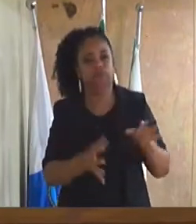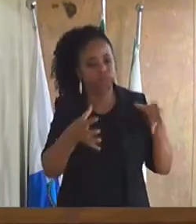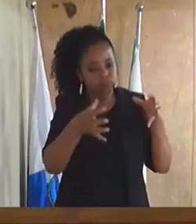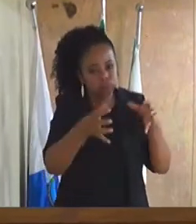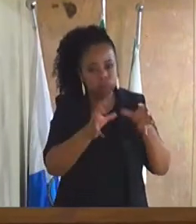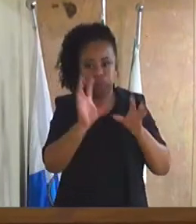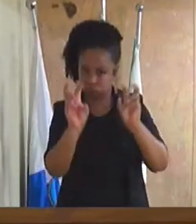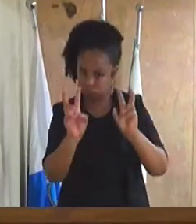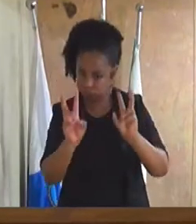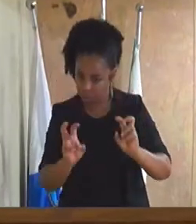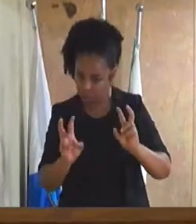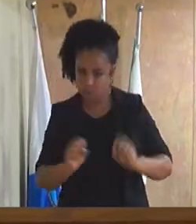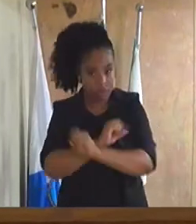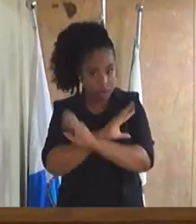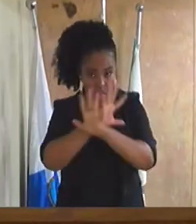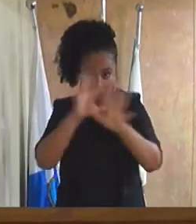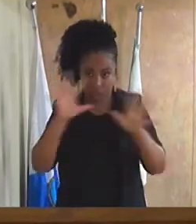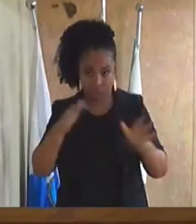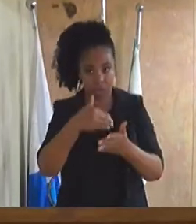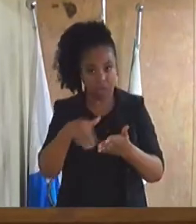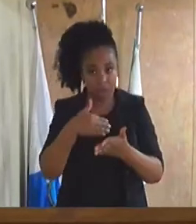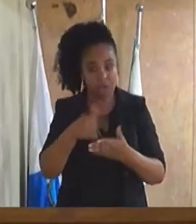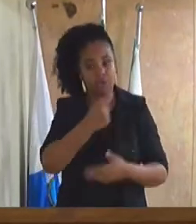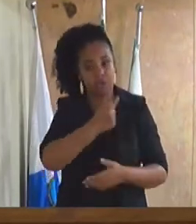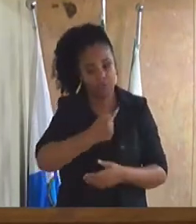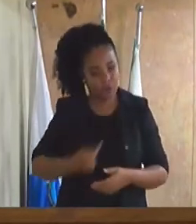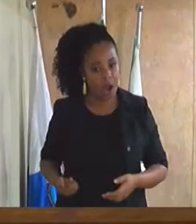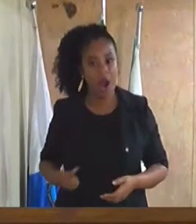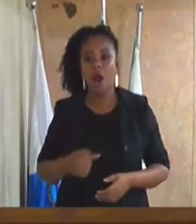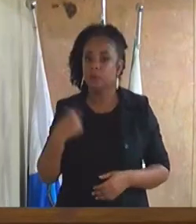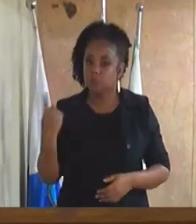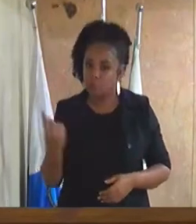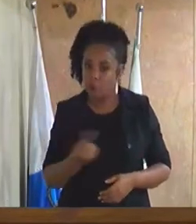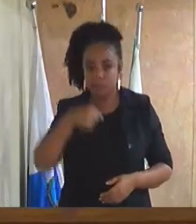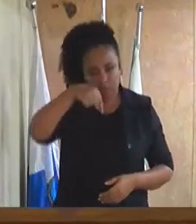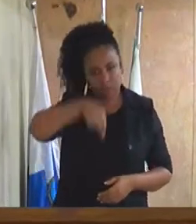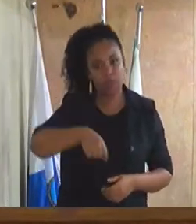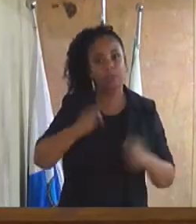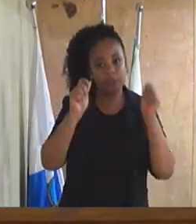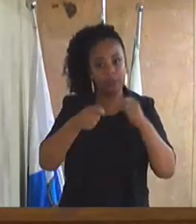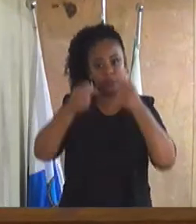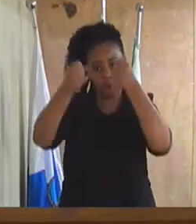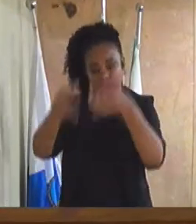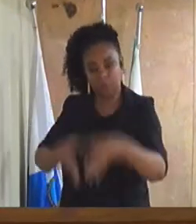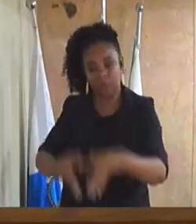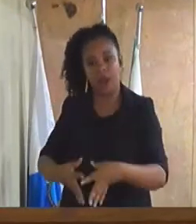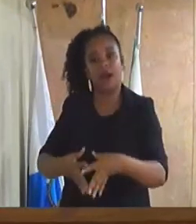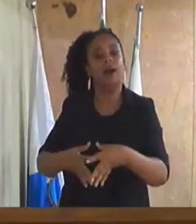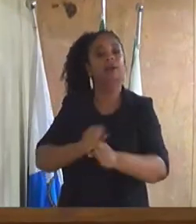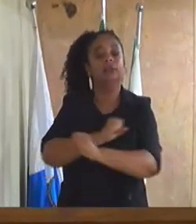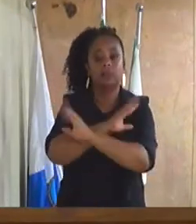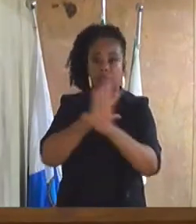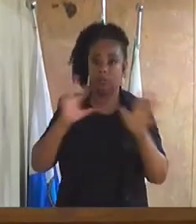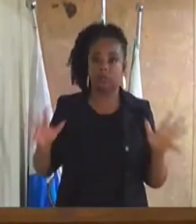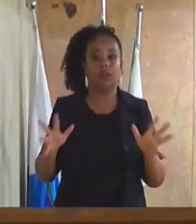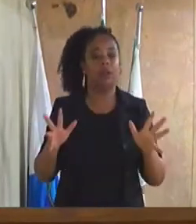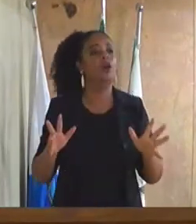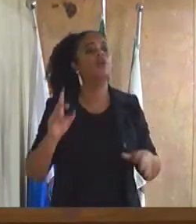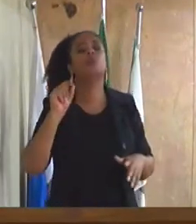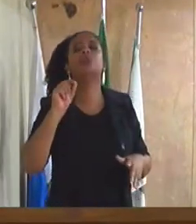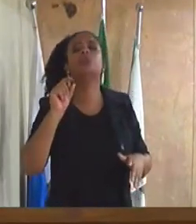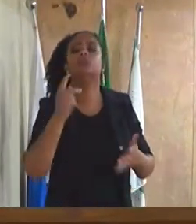naquela secretaria de governo então a gente se coloca aqui à sua disposição em relação aos funcionários do objetivo o que aconteceu e acontece